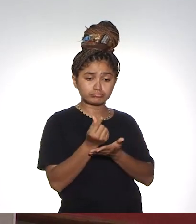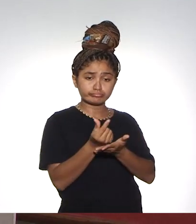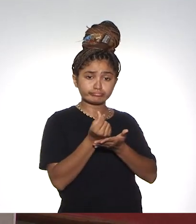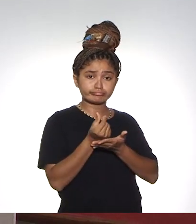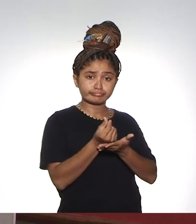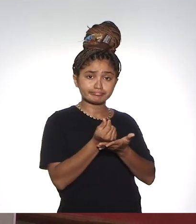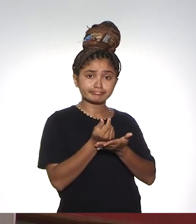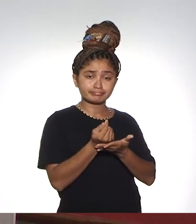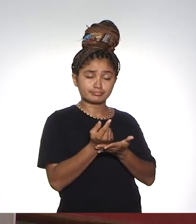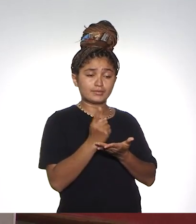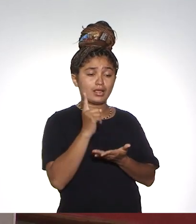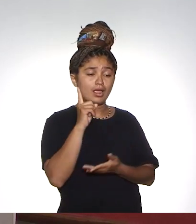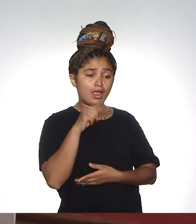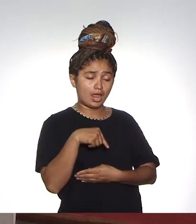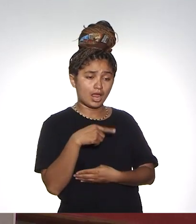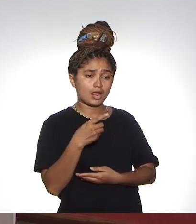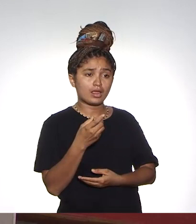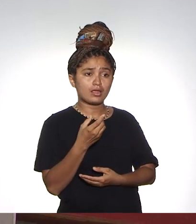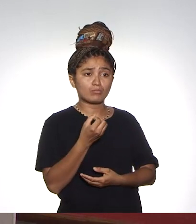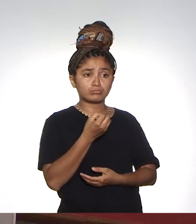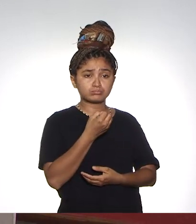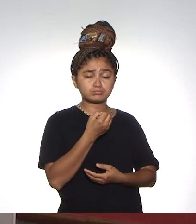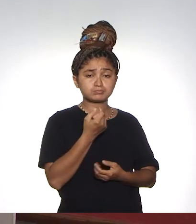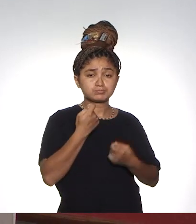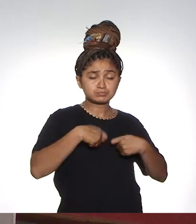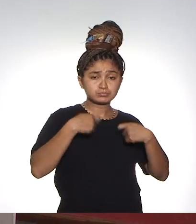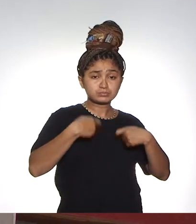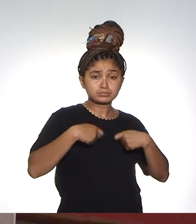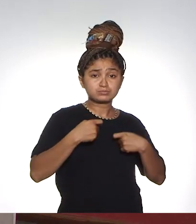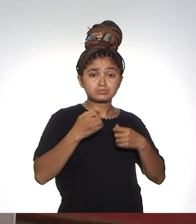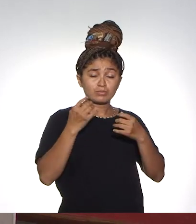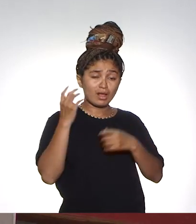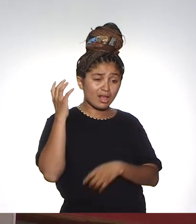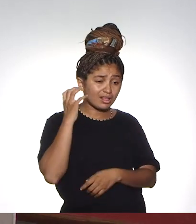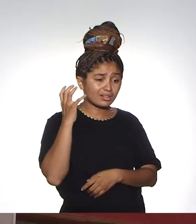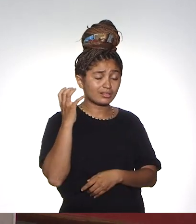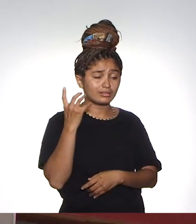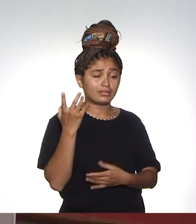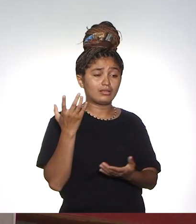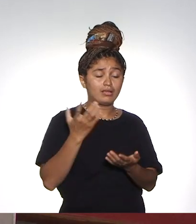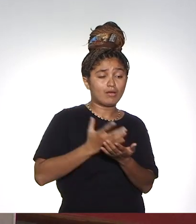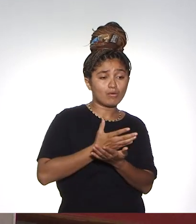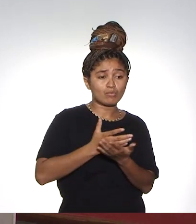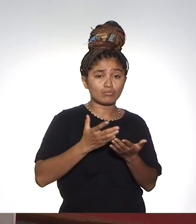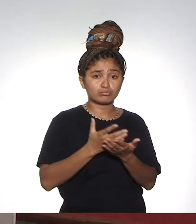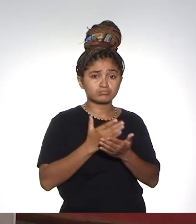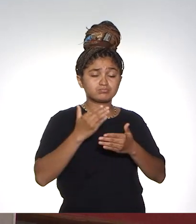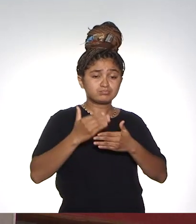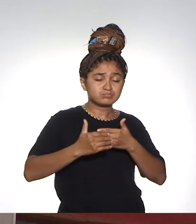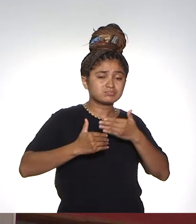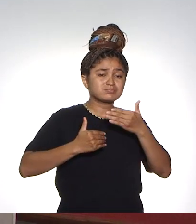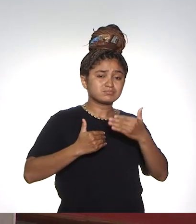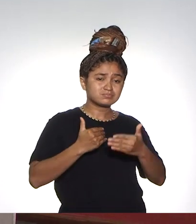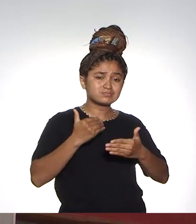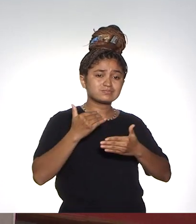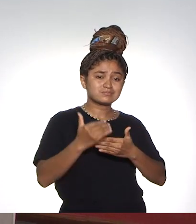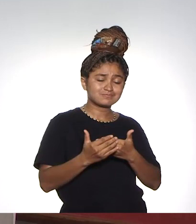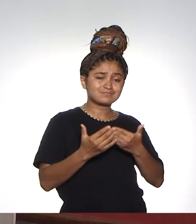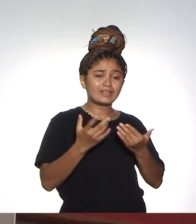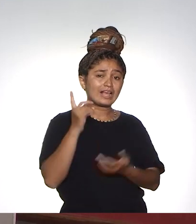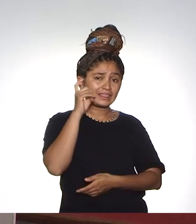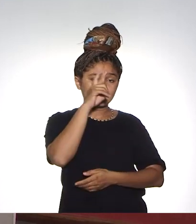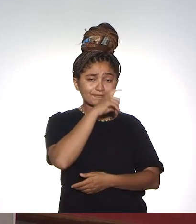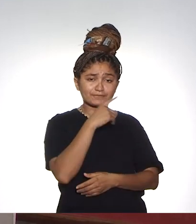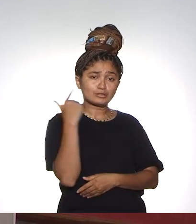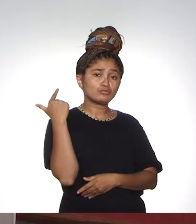aos auxílios. É uma demanda, é uma reclamação com razão em relação ao processo